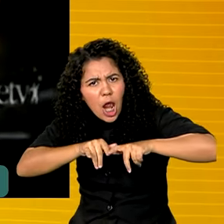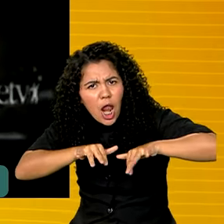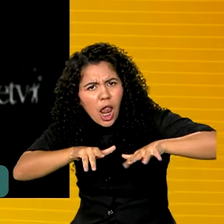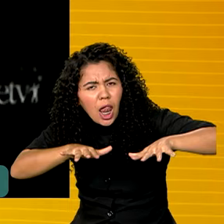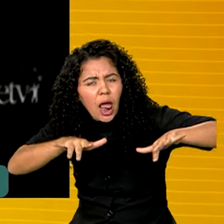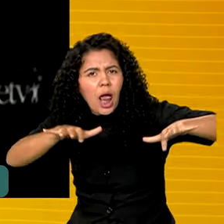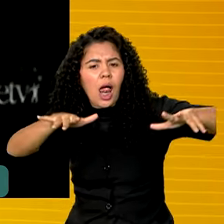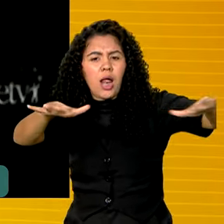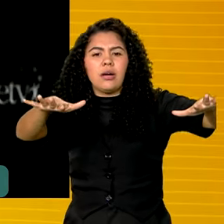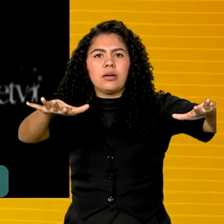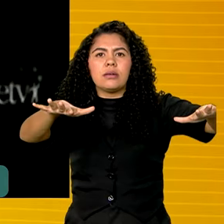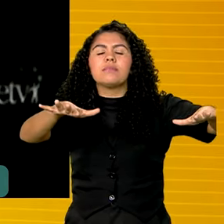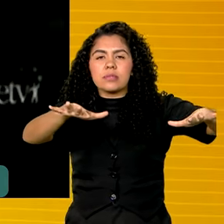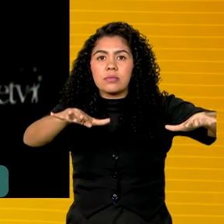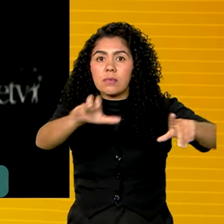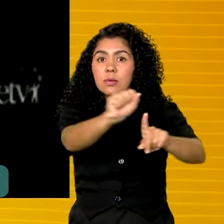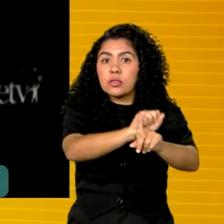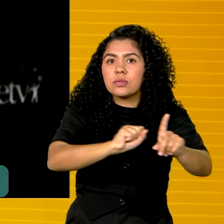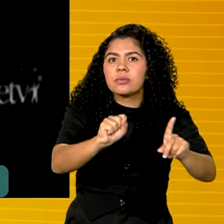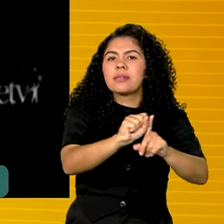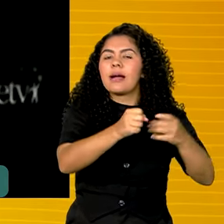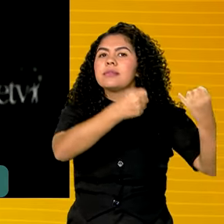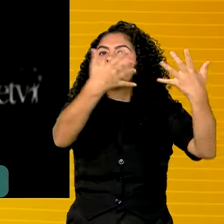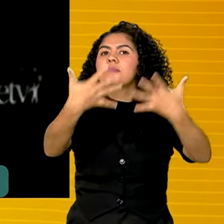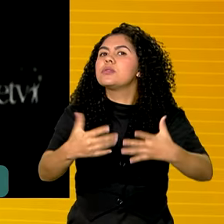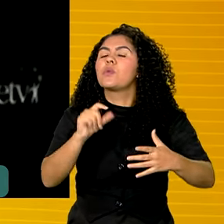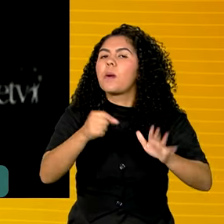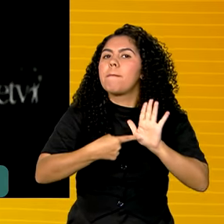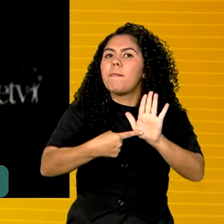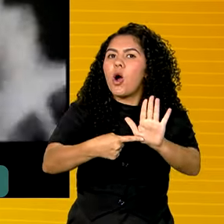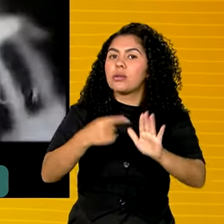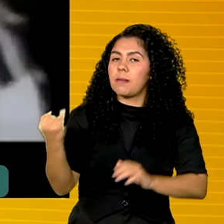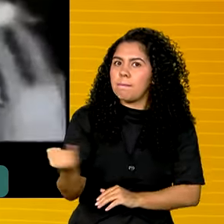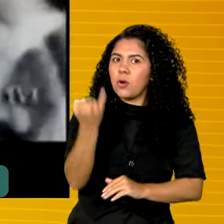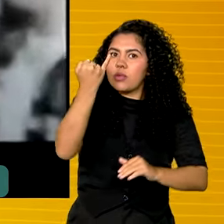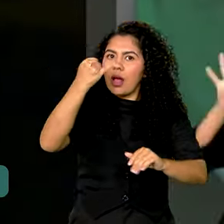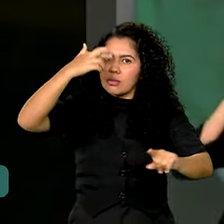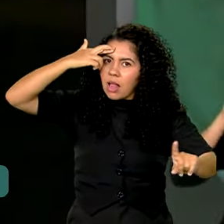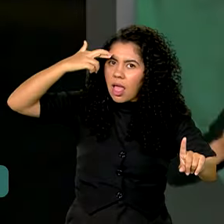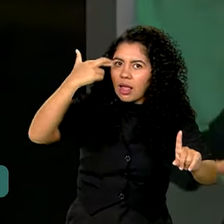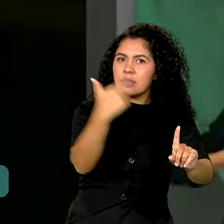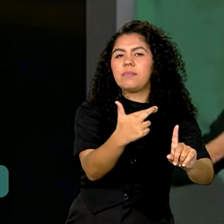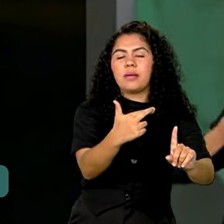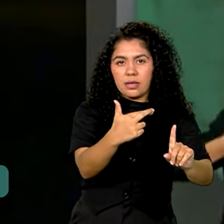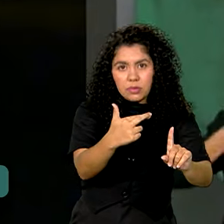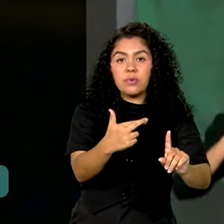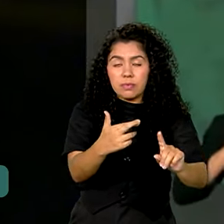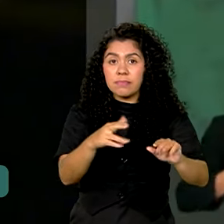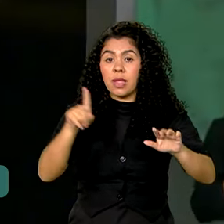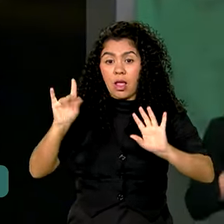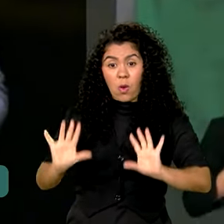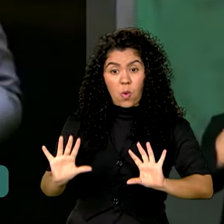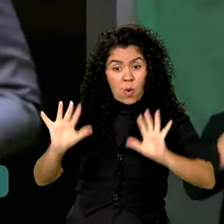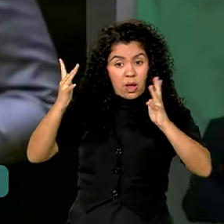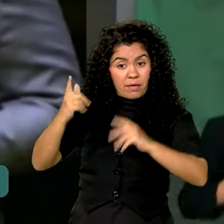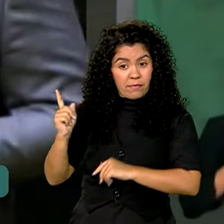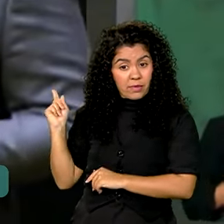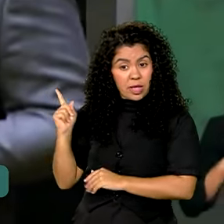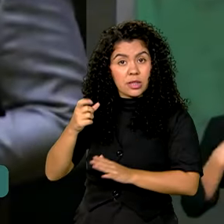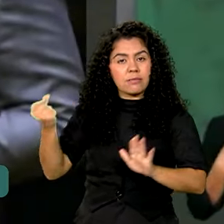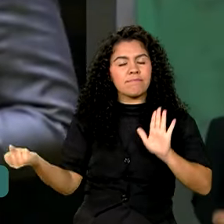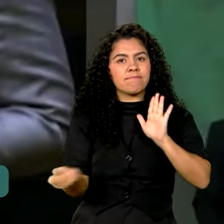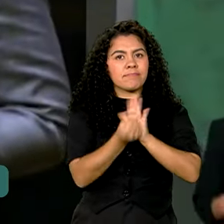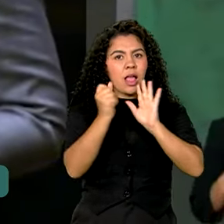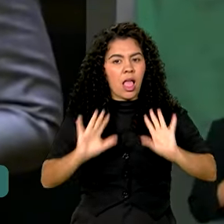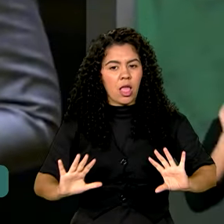imprimindo na sociedade a importância de respeitar as diferenças. E num evento que comemorou a data,